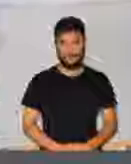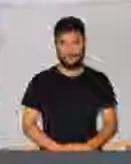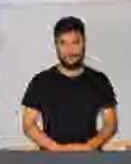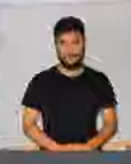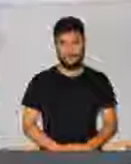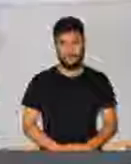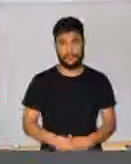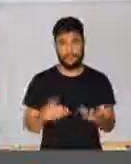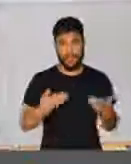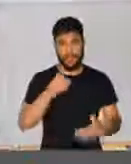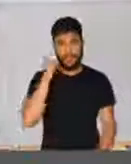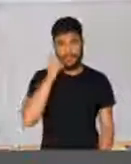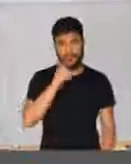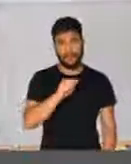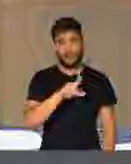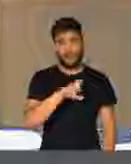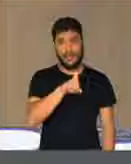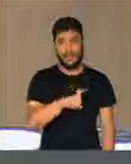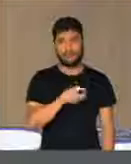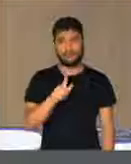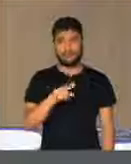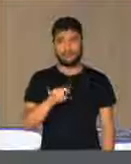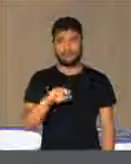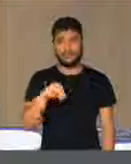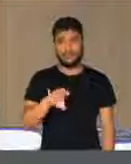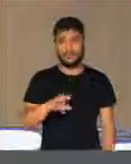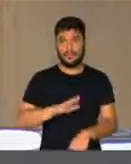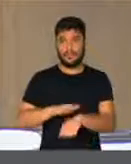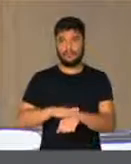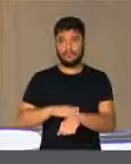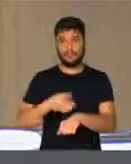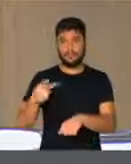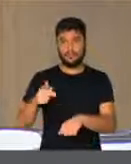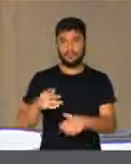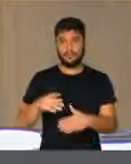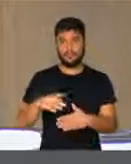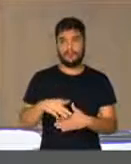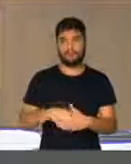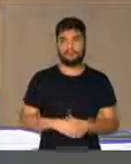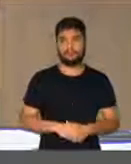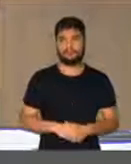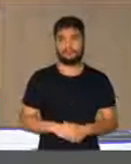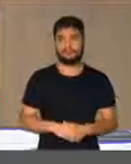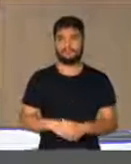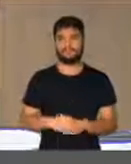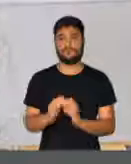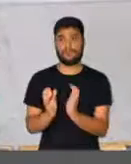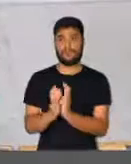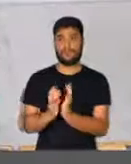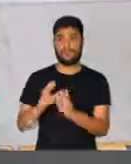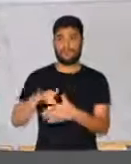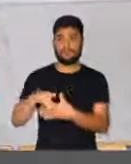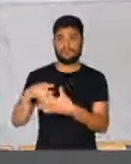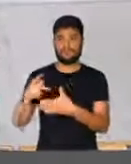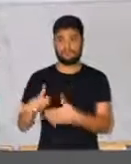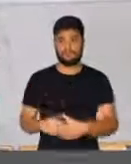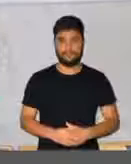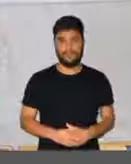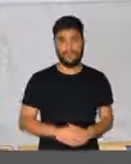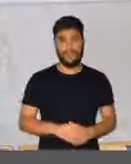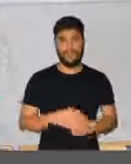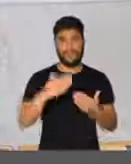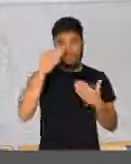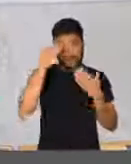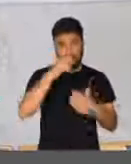Com a palavra agora, deputado Alex Canziani, pelo tempo regimental do seu partido. Muito obrigado, senhor presidente, senhores